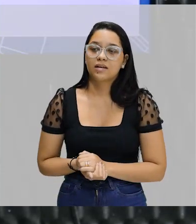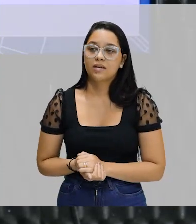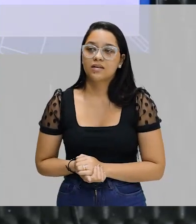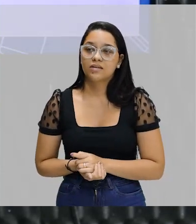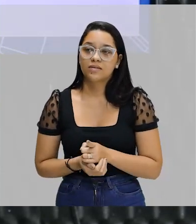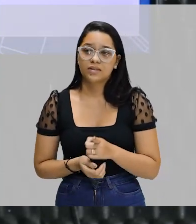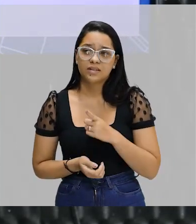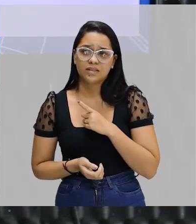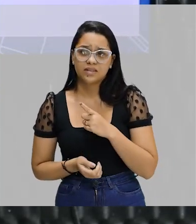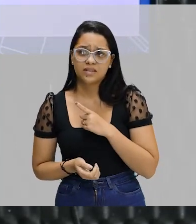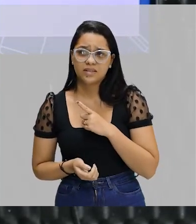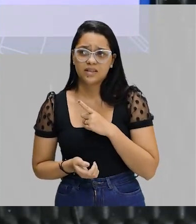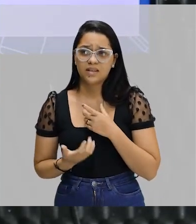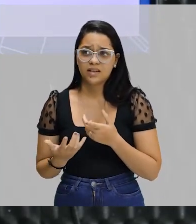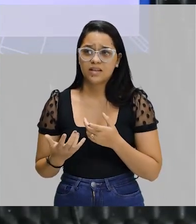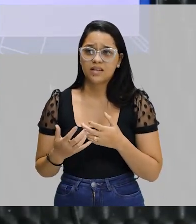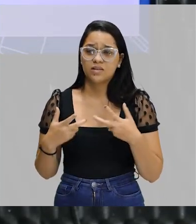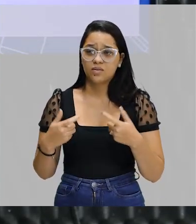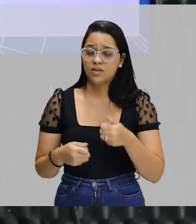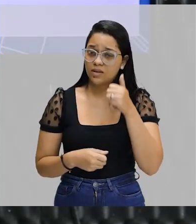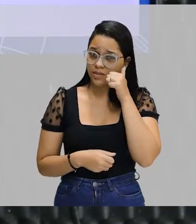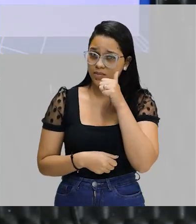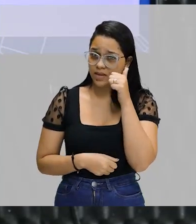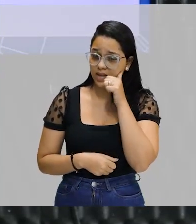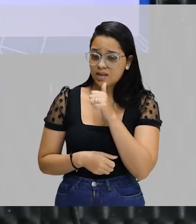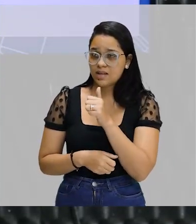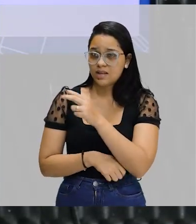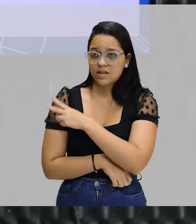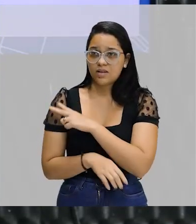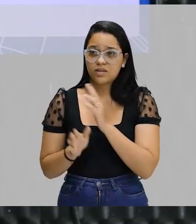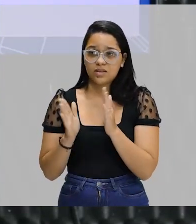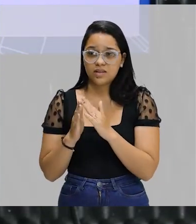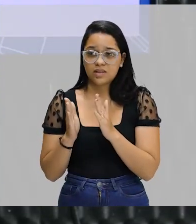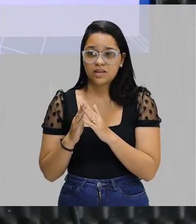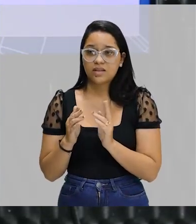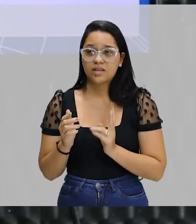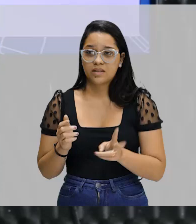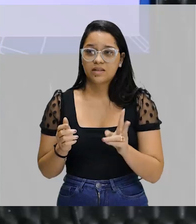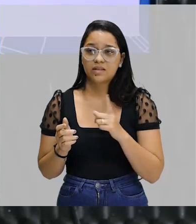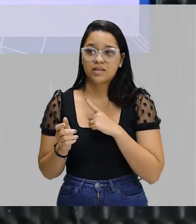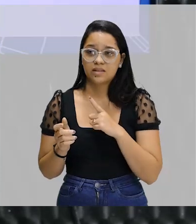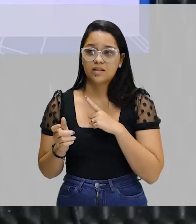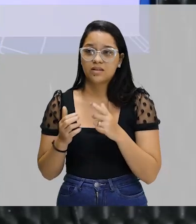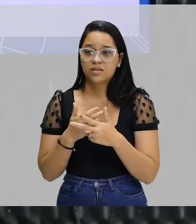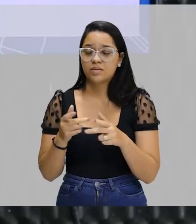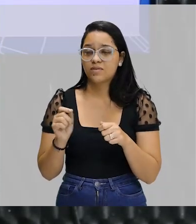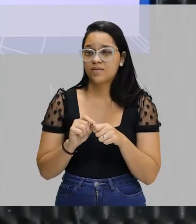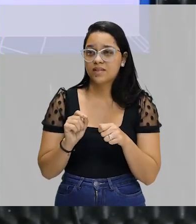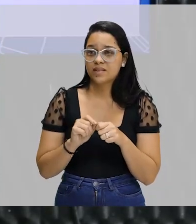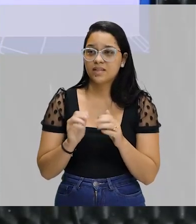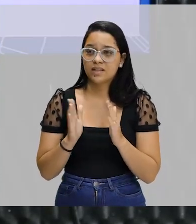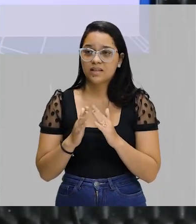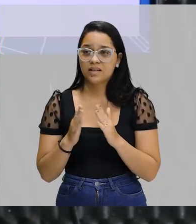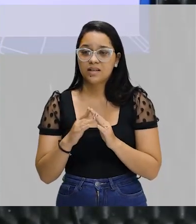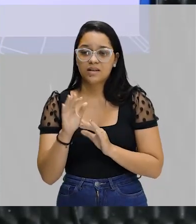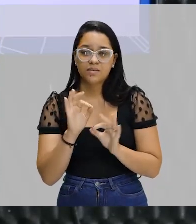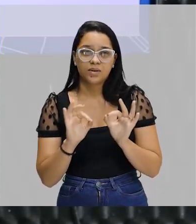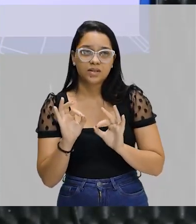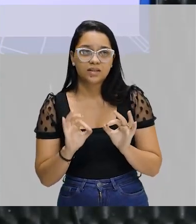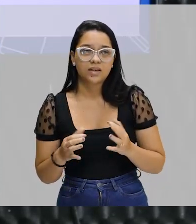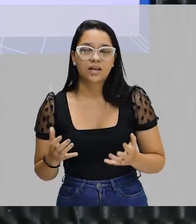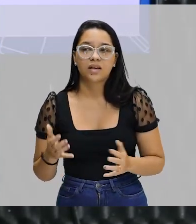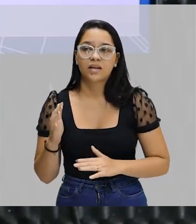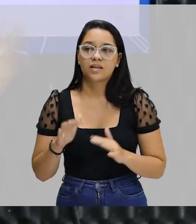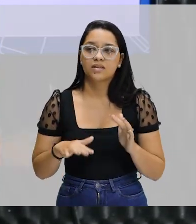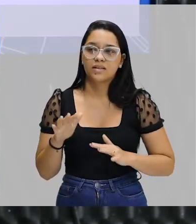você é dona de casa, né, toda mulher que é dona de casa, mesmo trabalhando fora, sempre tem alguma coisinha pra fazer em casa. Sempre tem alguma coisa pra organizar,